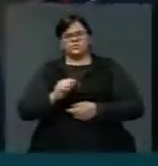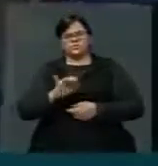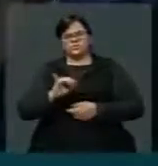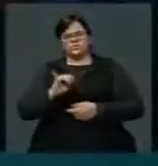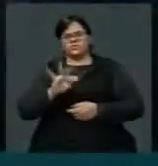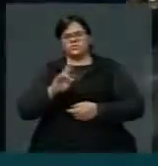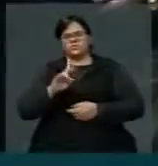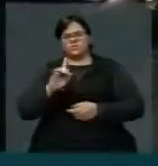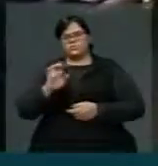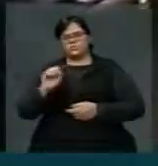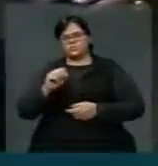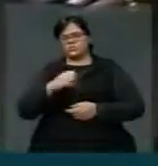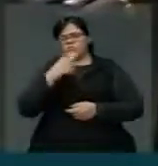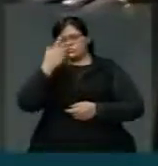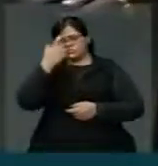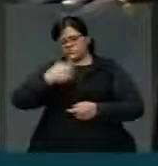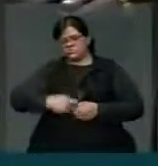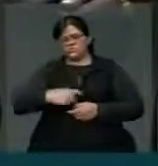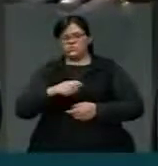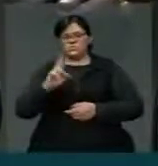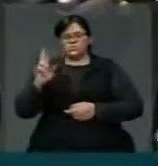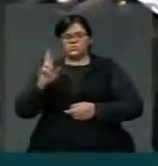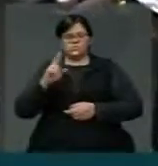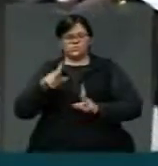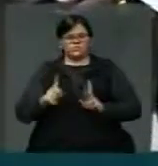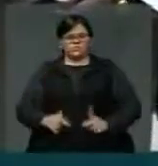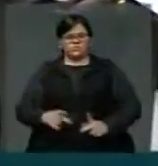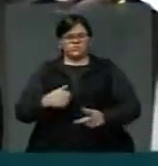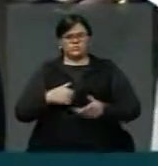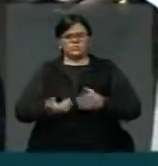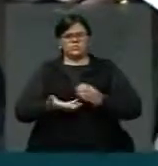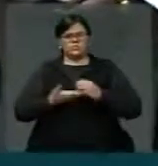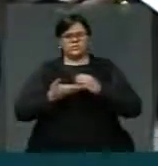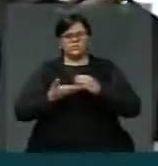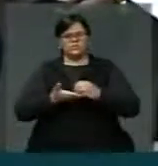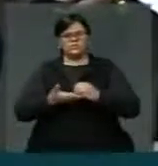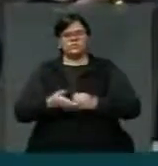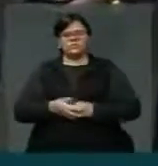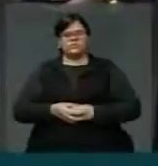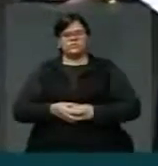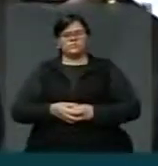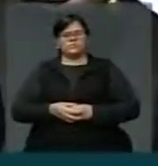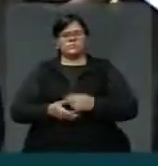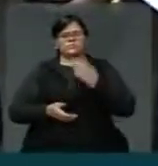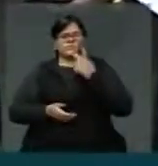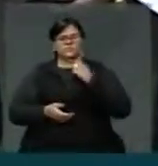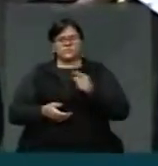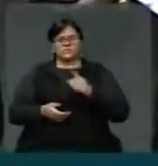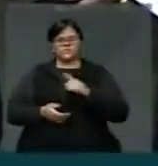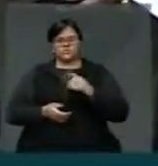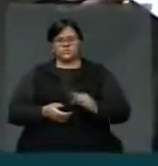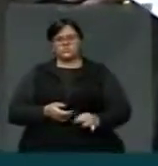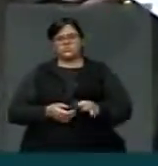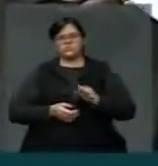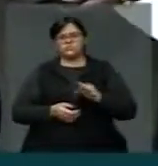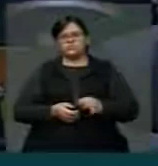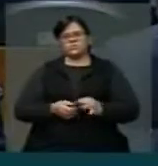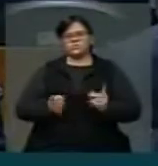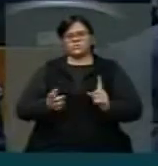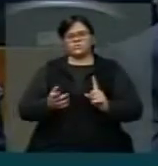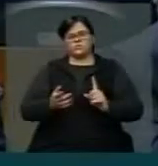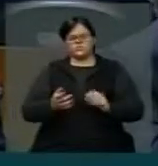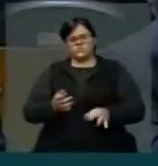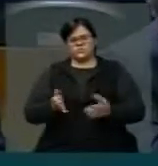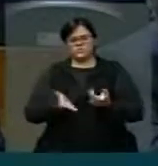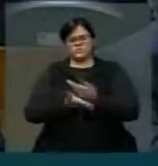principalmente daqueles que representam o povo. Eu quero me solidarizar com a Vossa Excelência. Presidente, sei que Vossa Excelência teve uma conduta correta na quarta